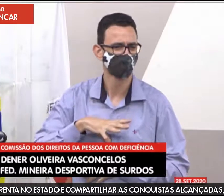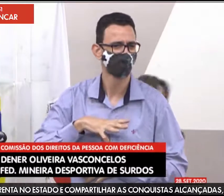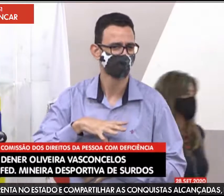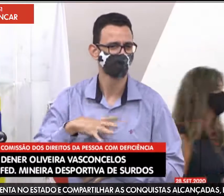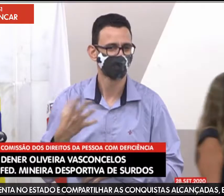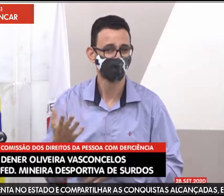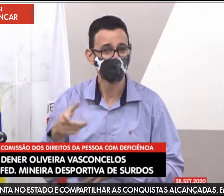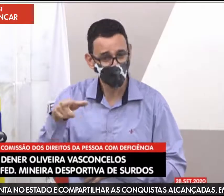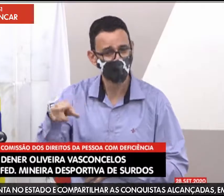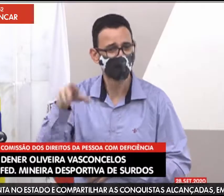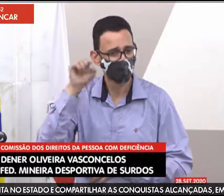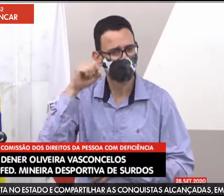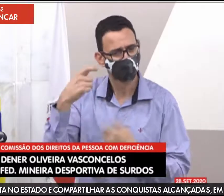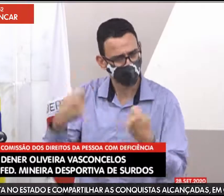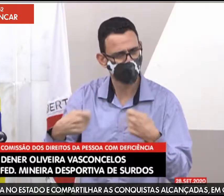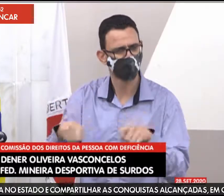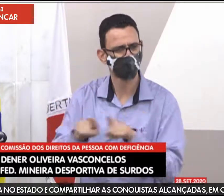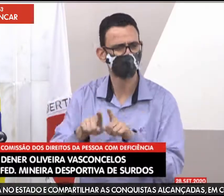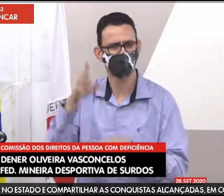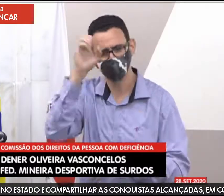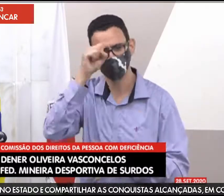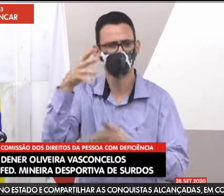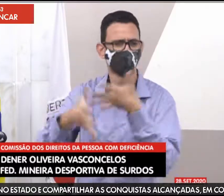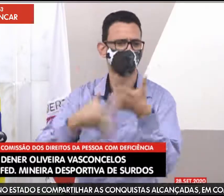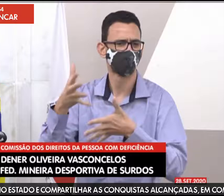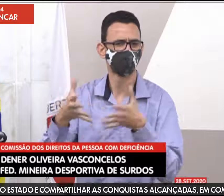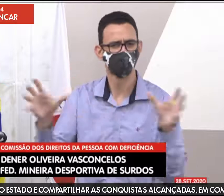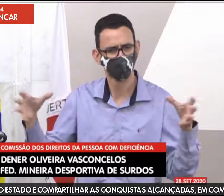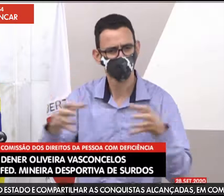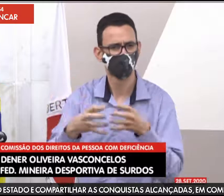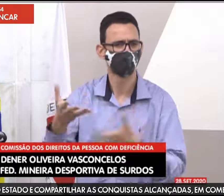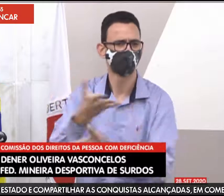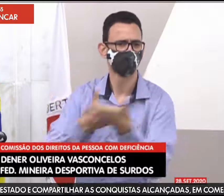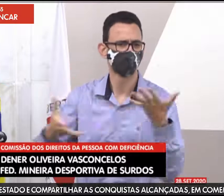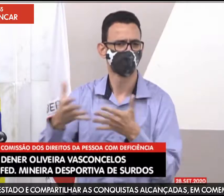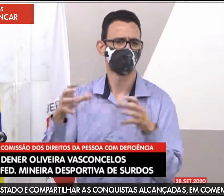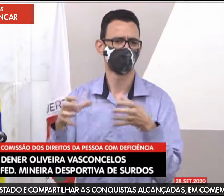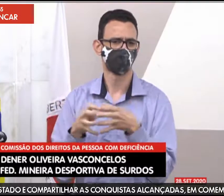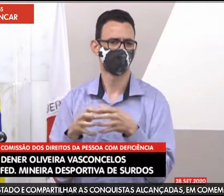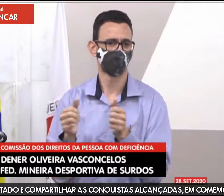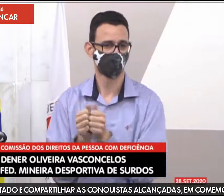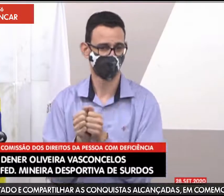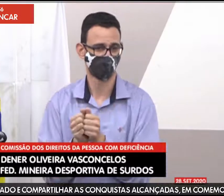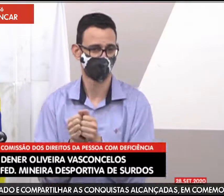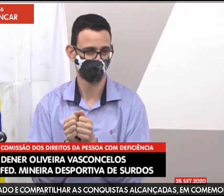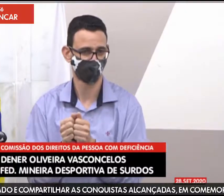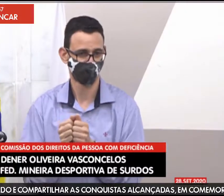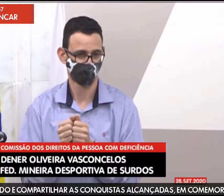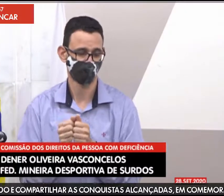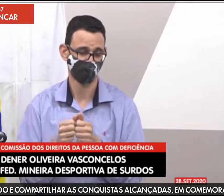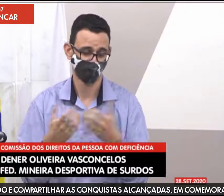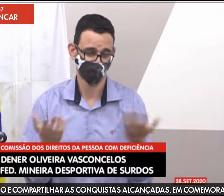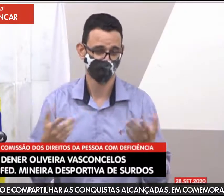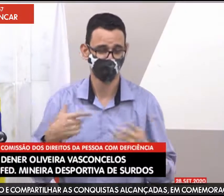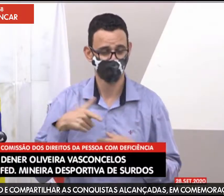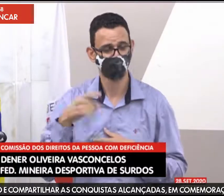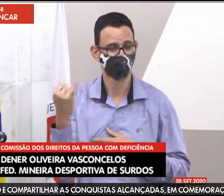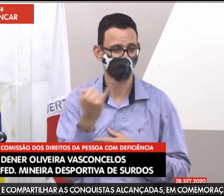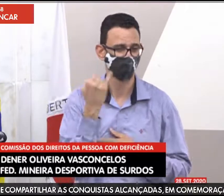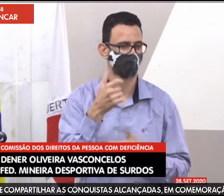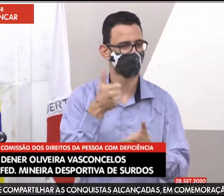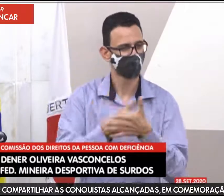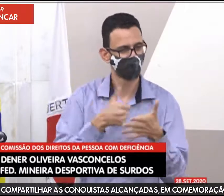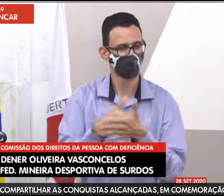As pessoas precisam também do aprendizado na língua de sinais para que nós possamos ter essa interação nessa